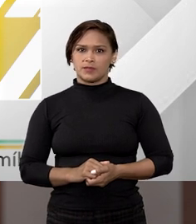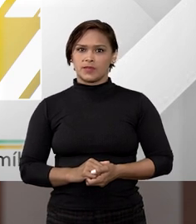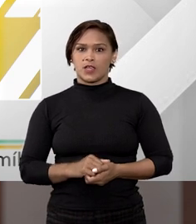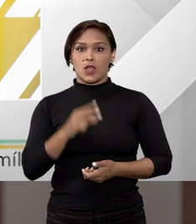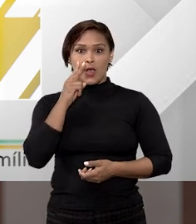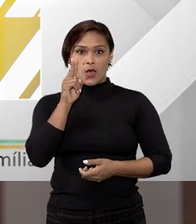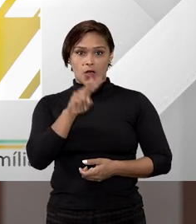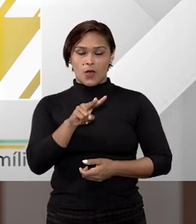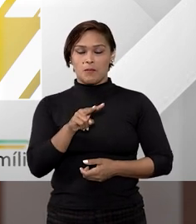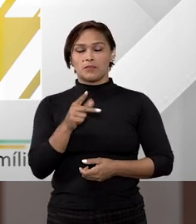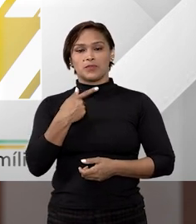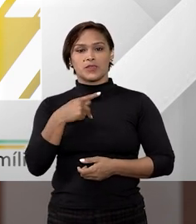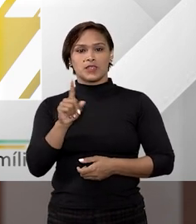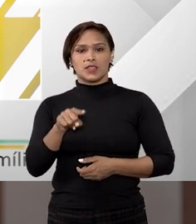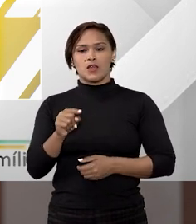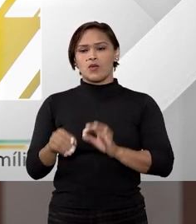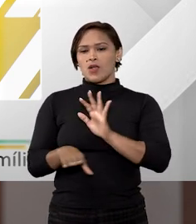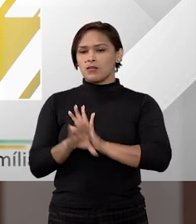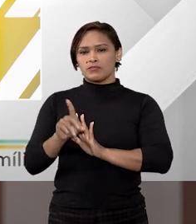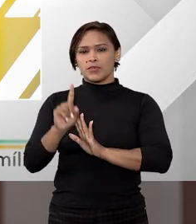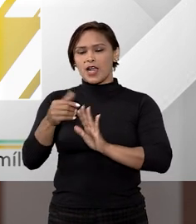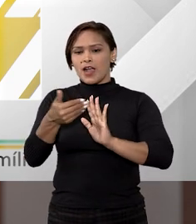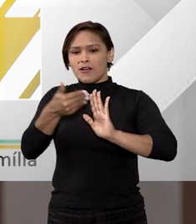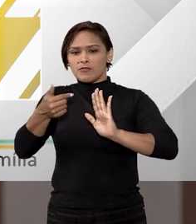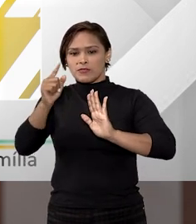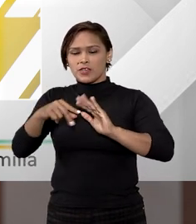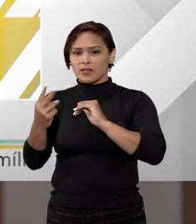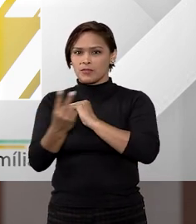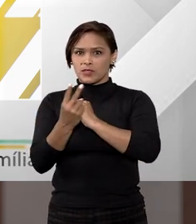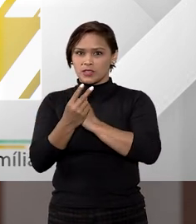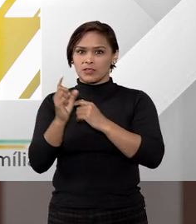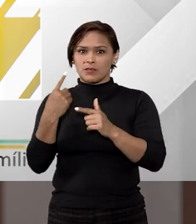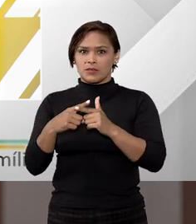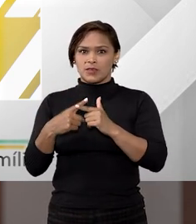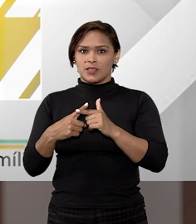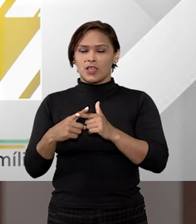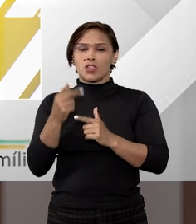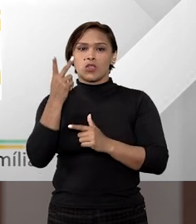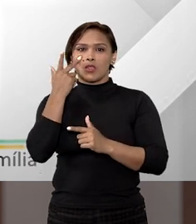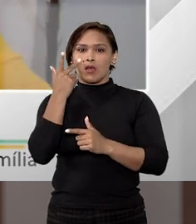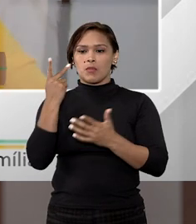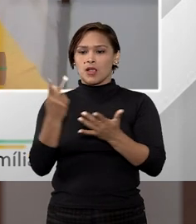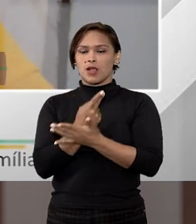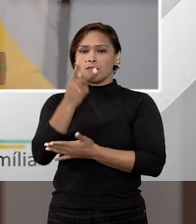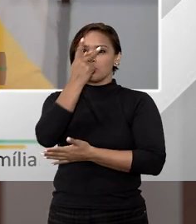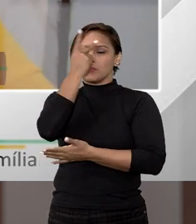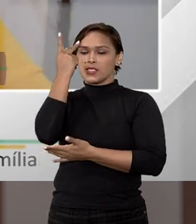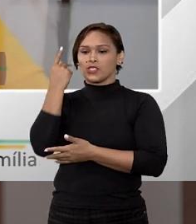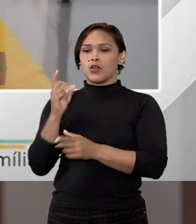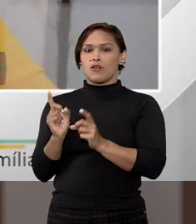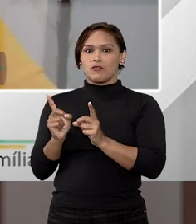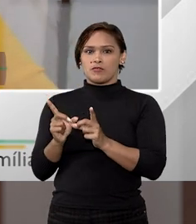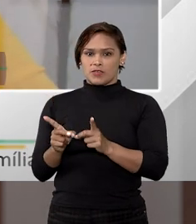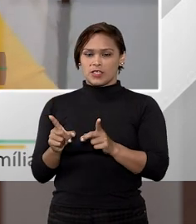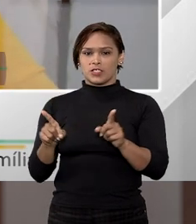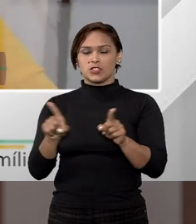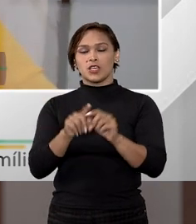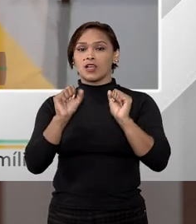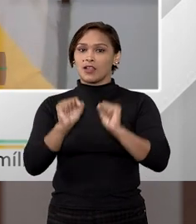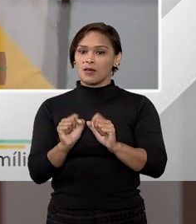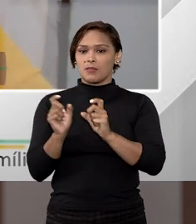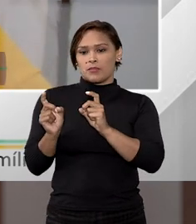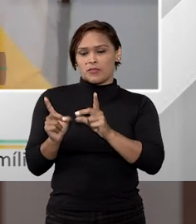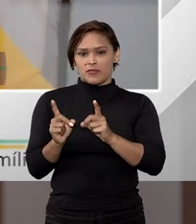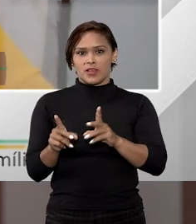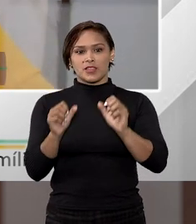Olha só, Tiago, ele não é suficiente para afastar essa proteção. Por quê? Normalmente, quando a pessoa vende esse bem, ela pode